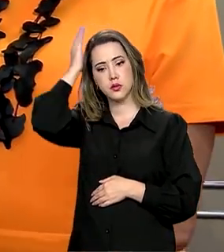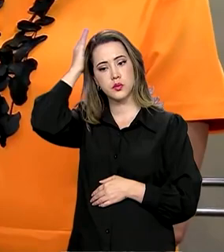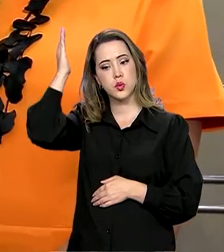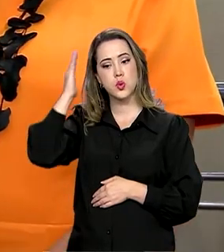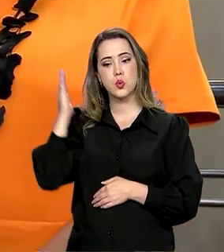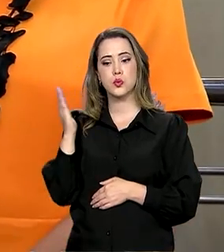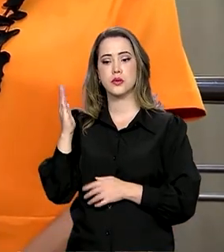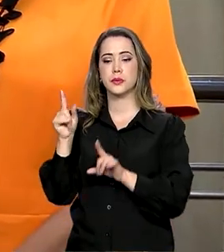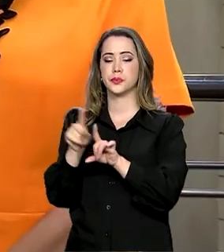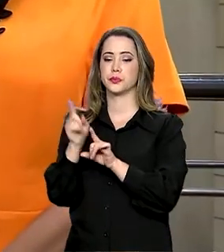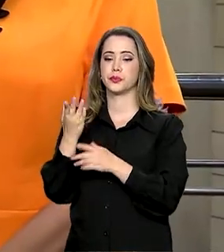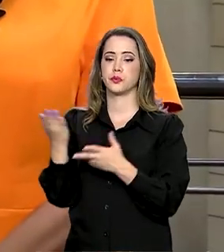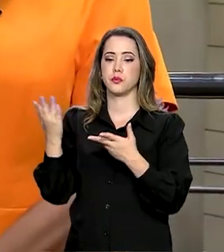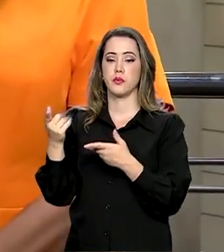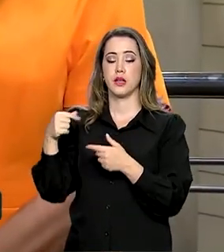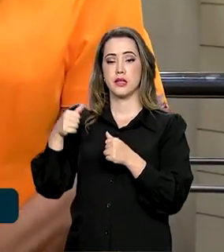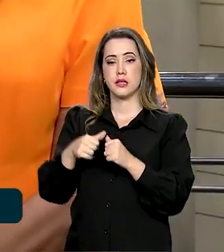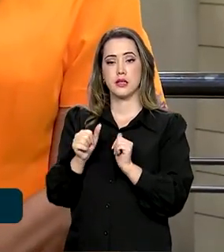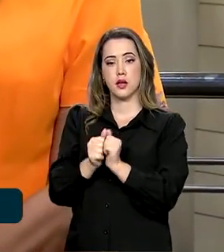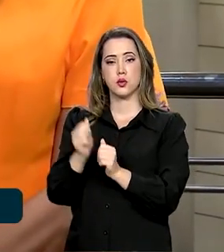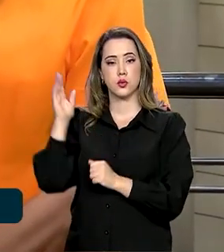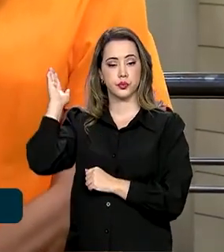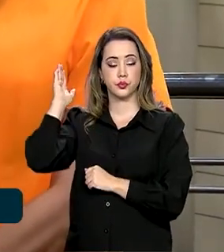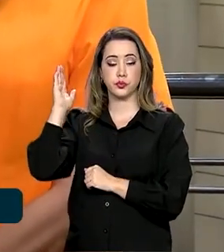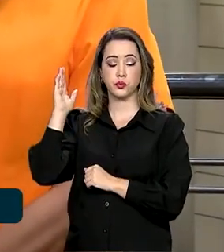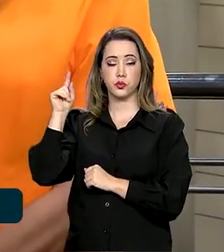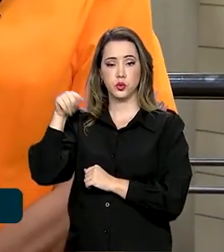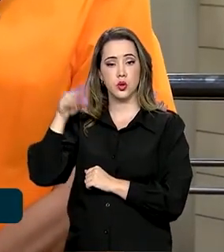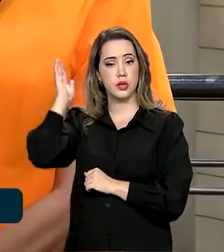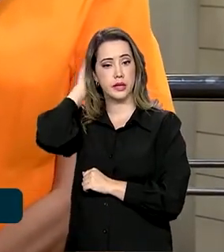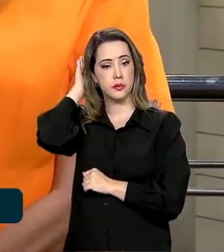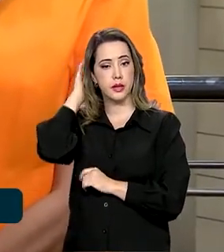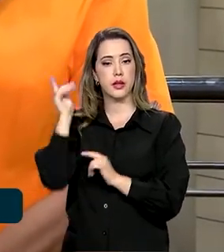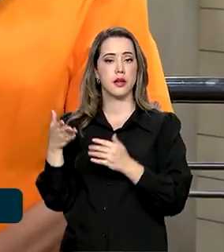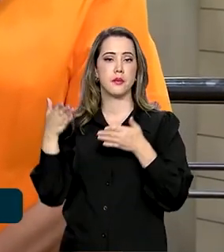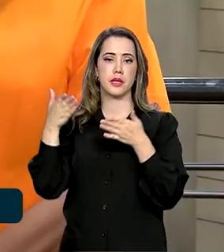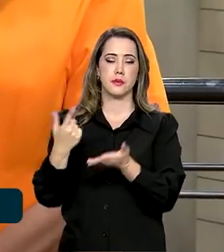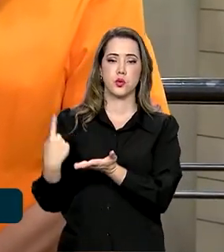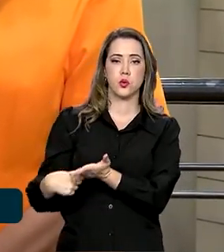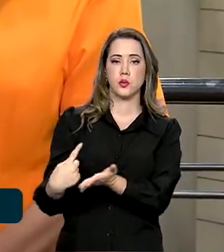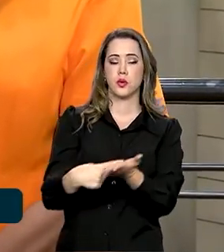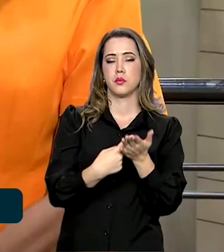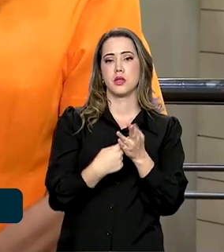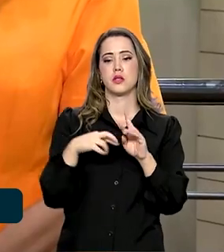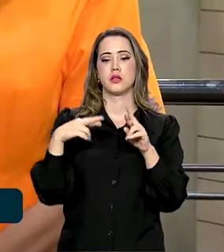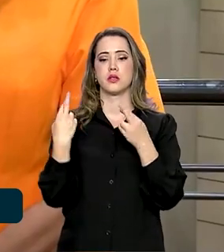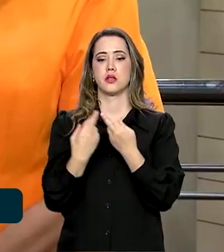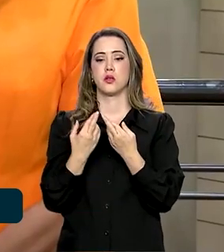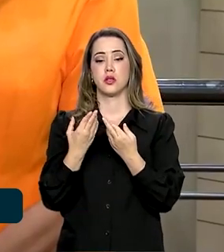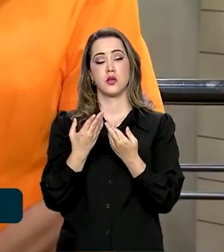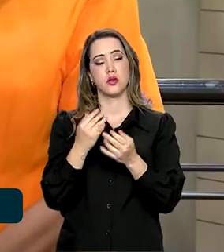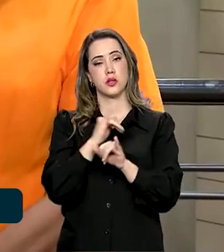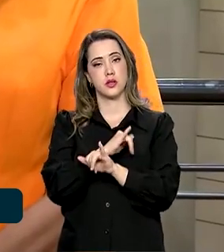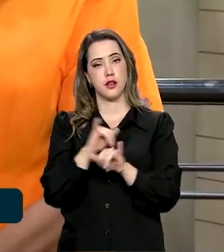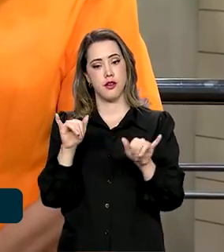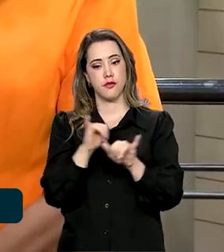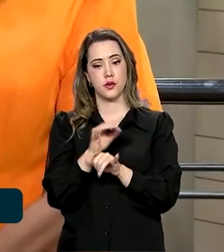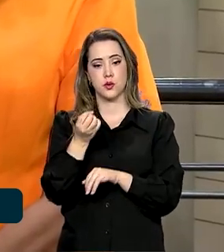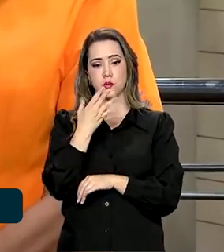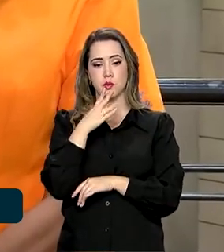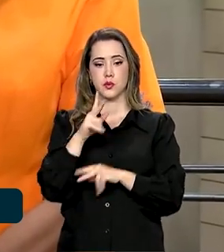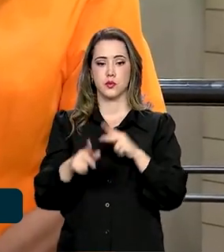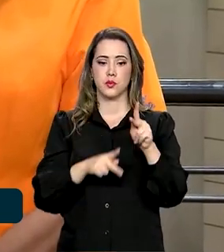e vem participando de uma agenda extensa, né, ministra? Participou de várias plenares e trouxe boas notícias aqui para a